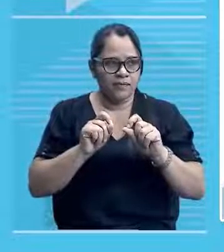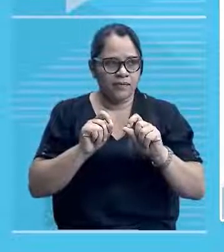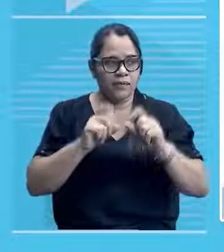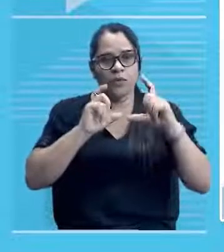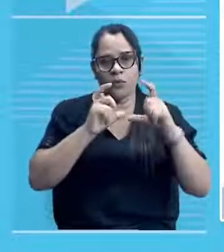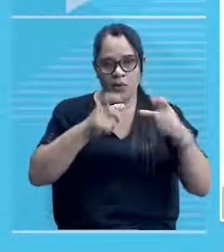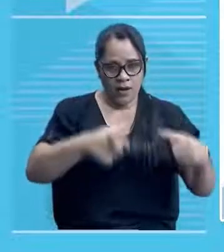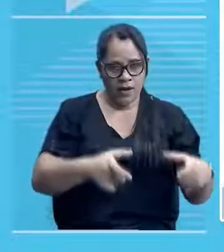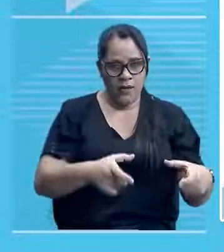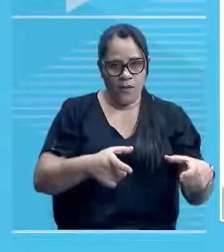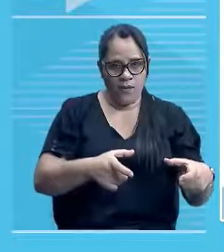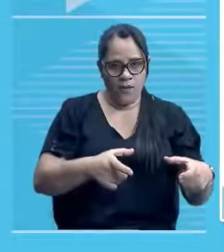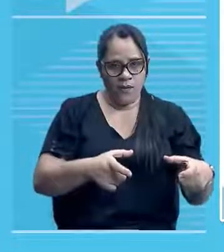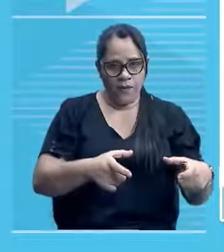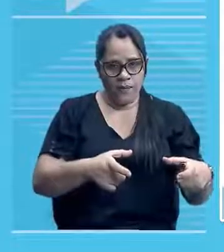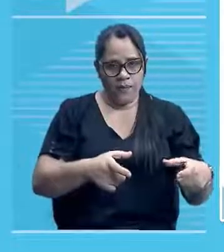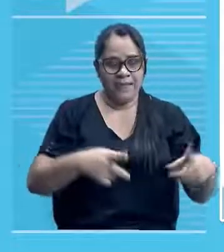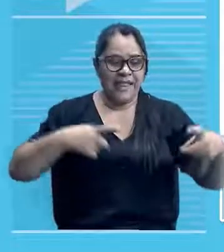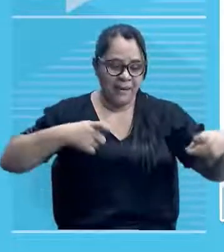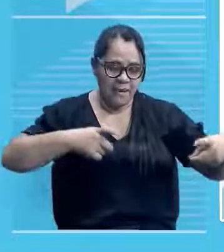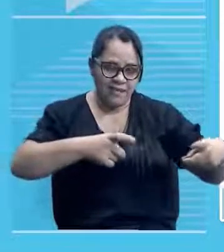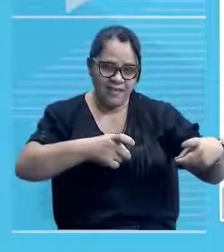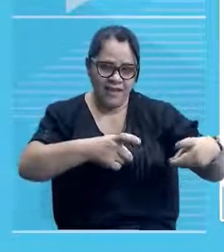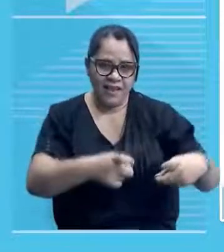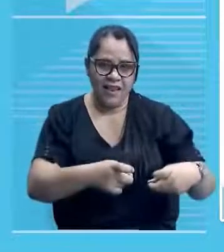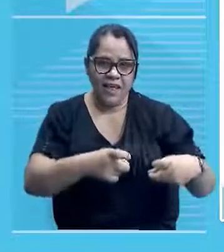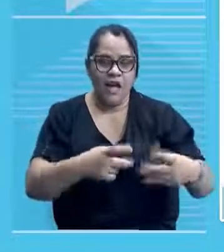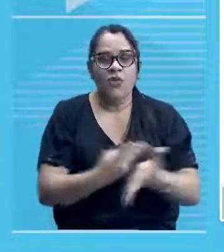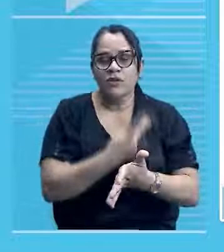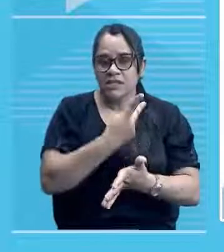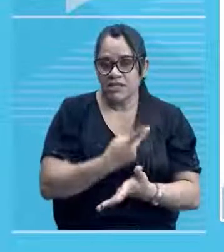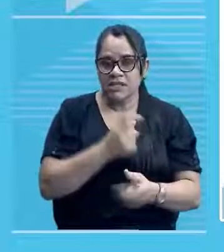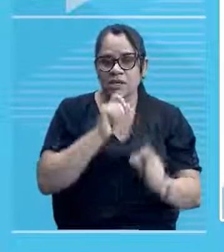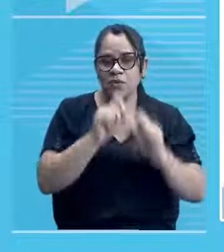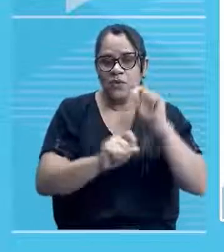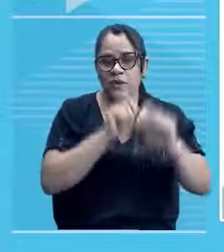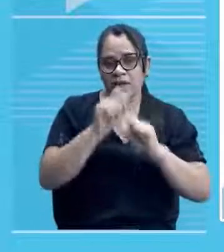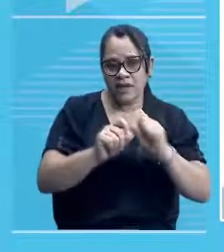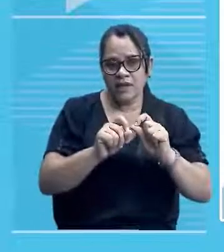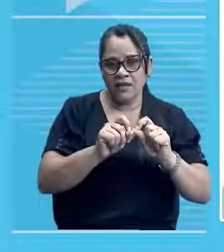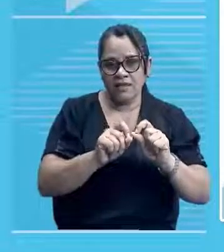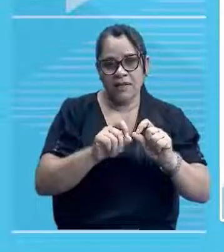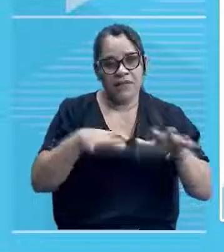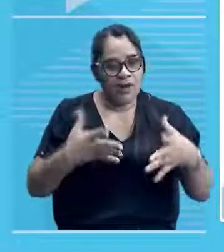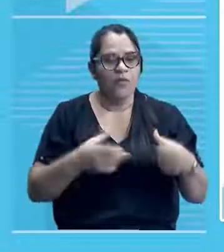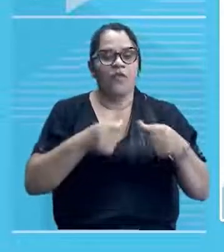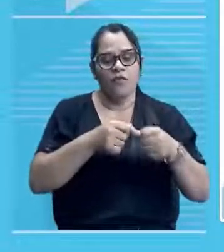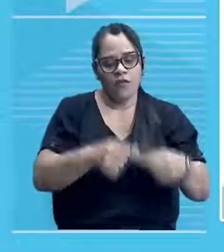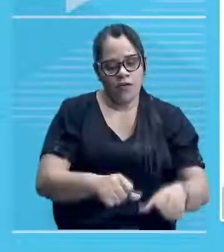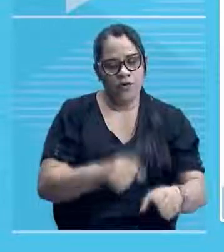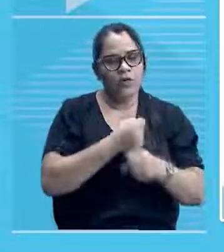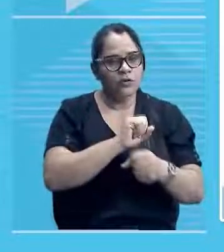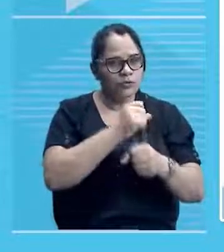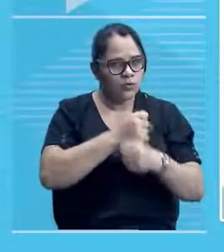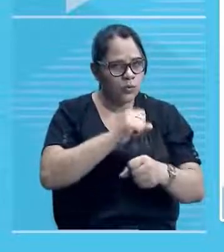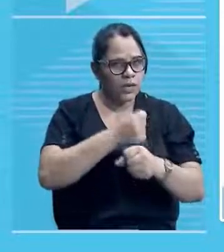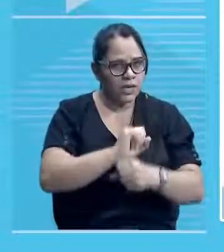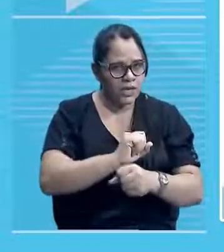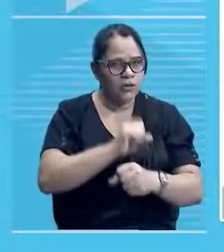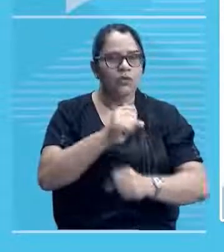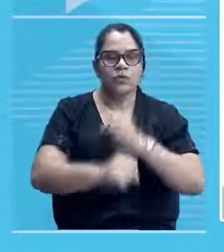No local da sangrenta batalha, né? Foi construído no ano de 1974...